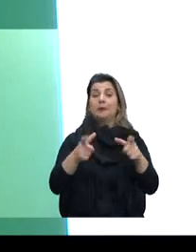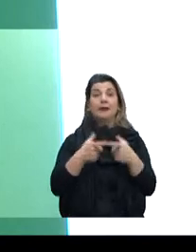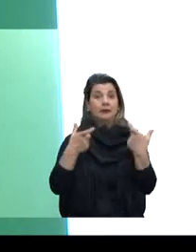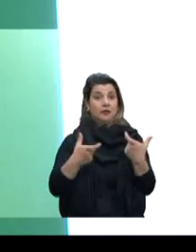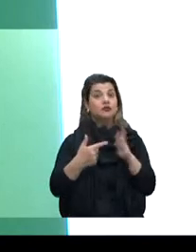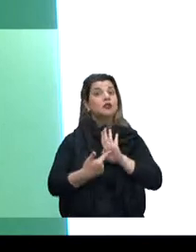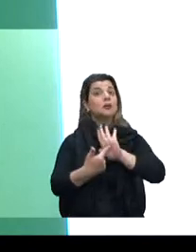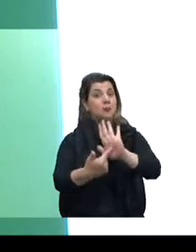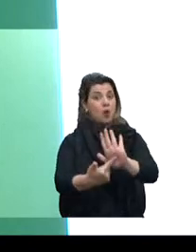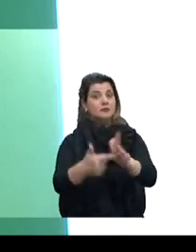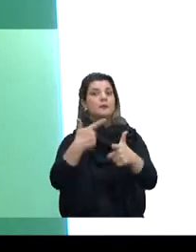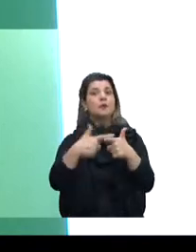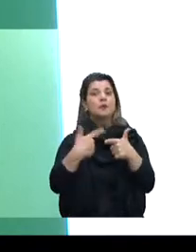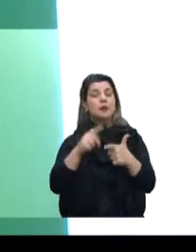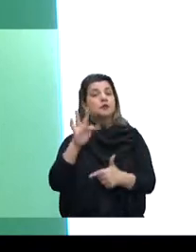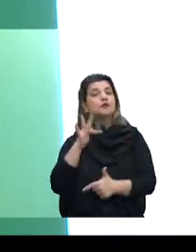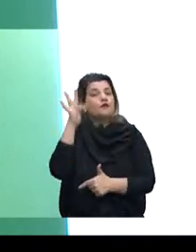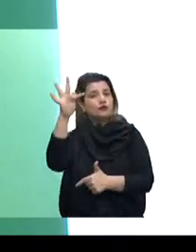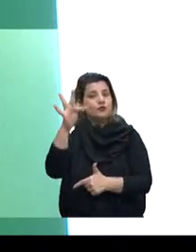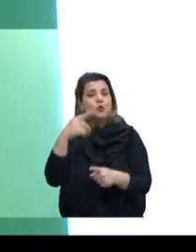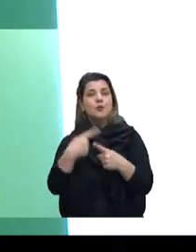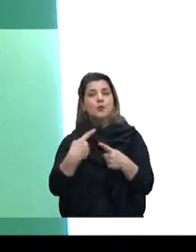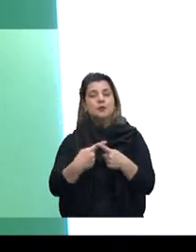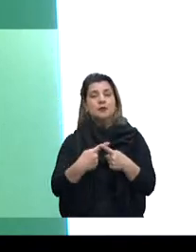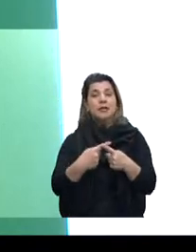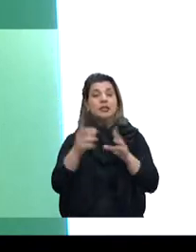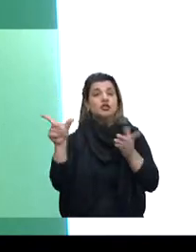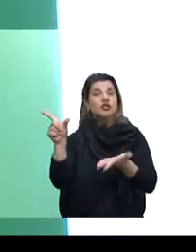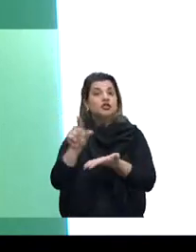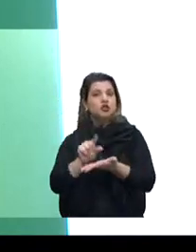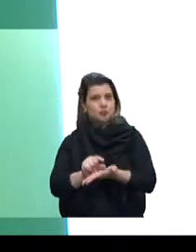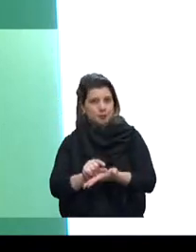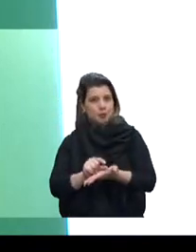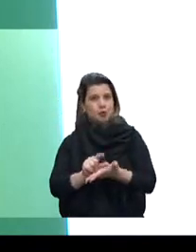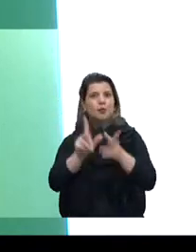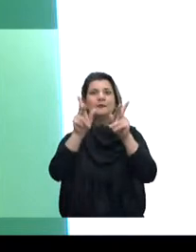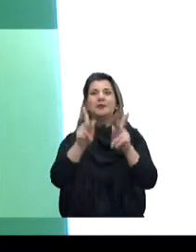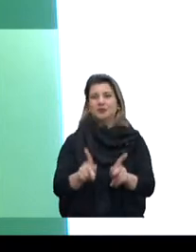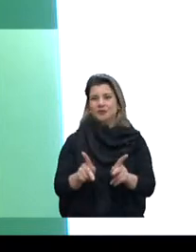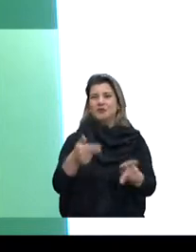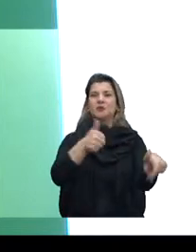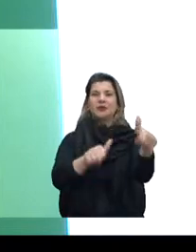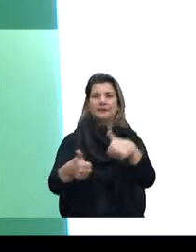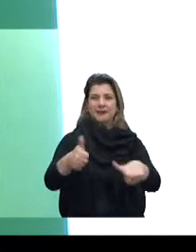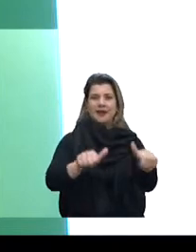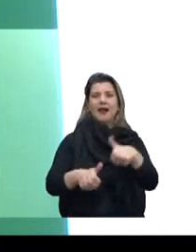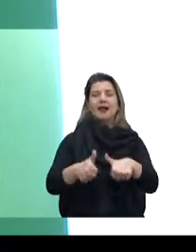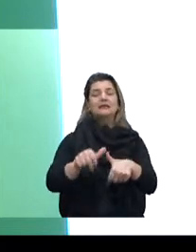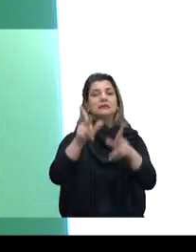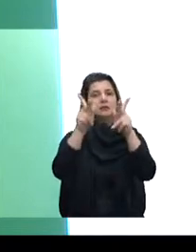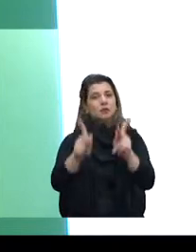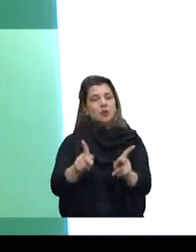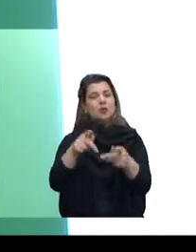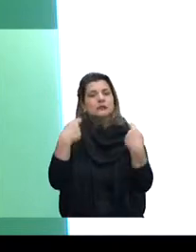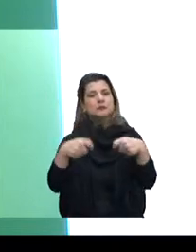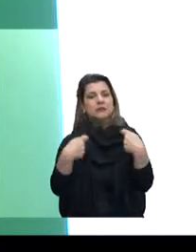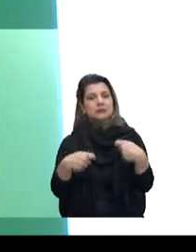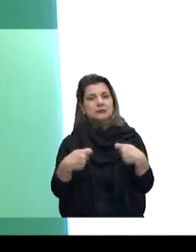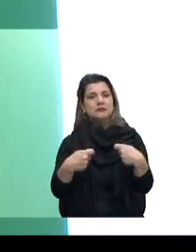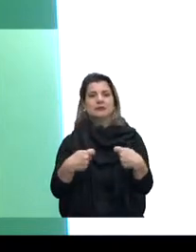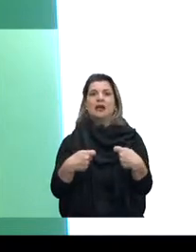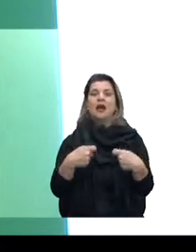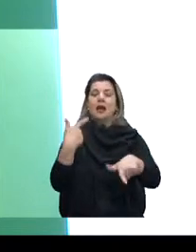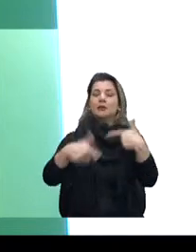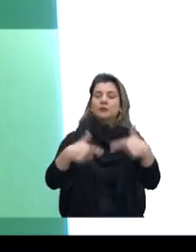problemas ali na frente, porque vai diminuir nosso contingente de pessoa em qualificação. Pessoas que tiveram que se